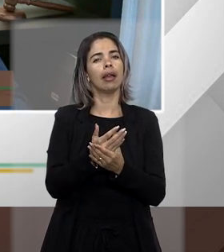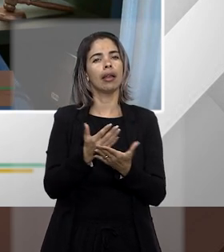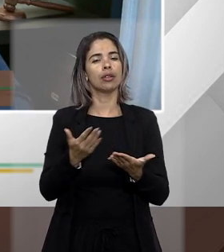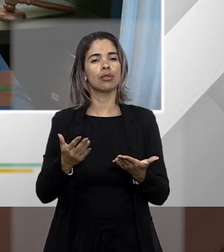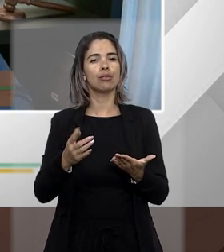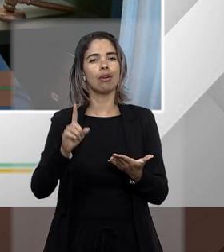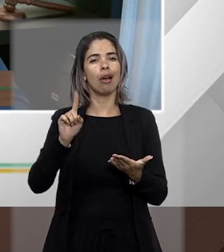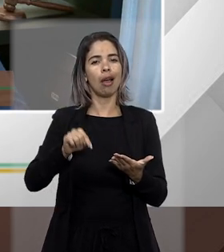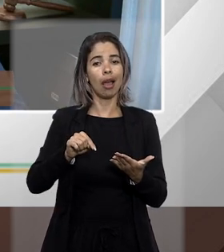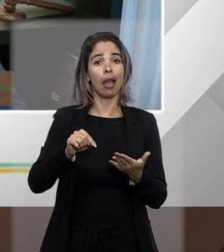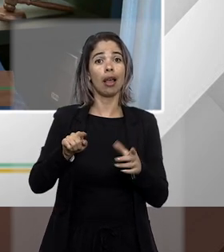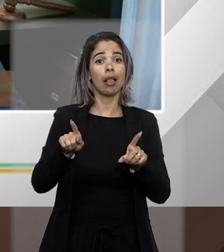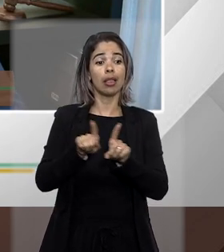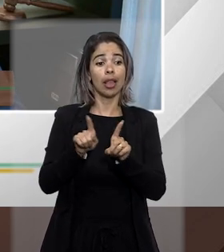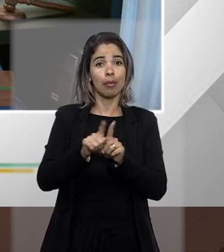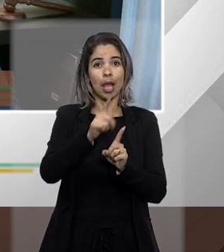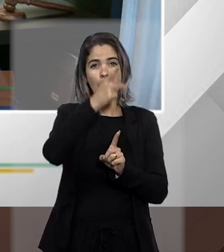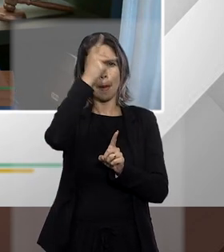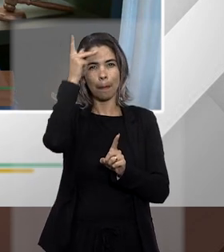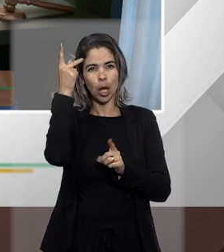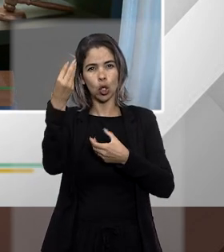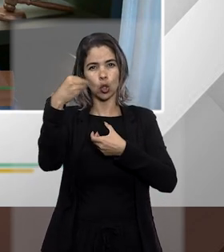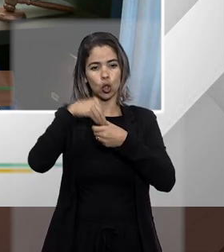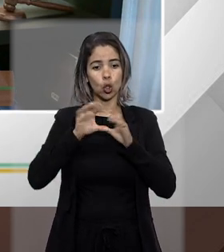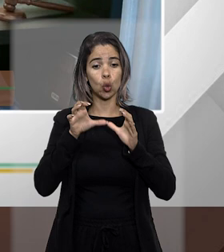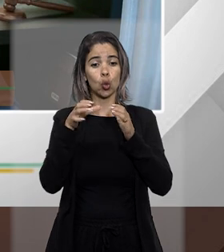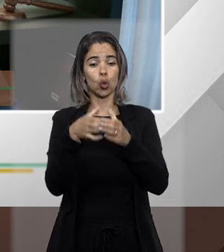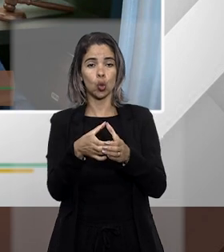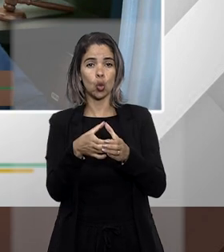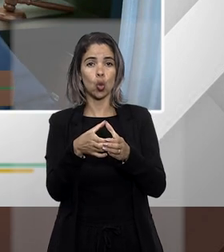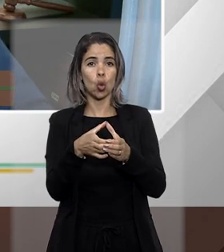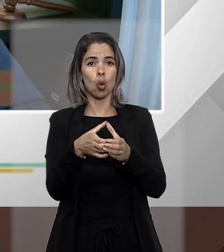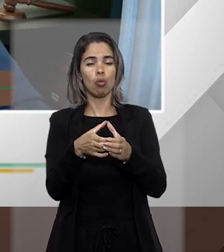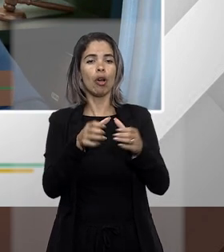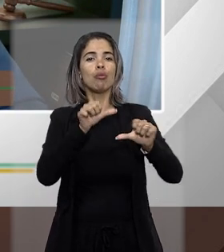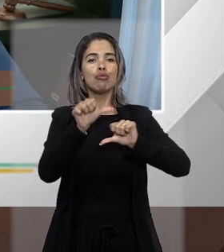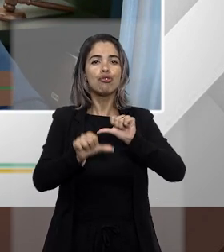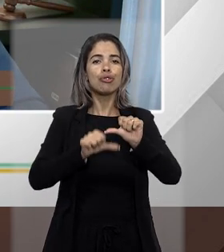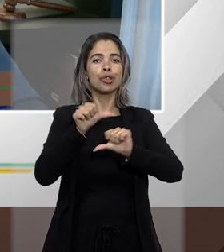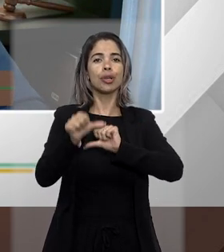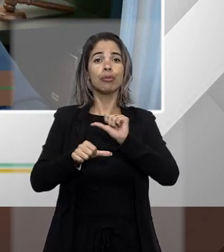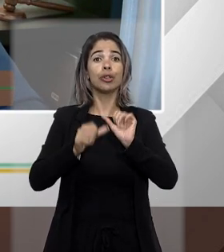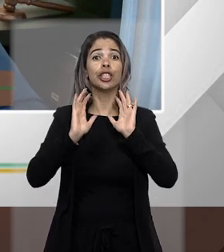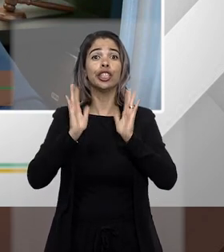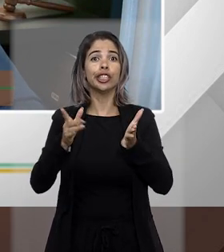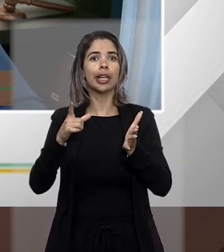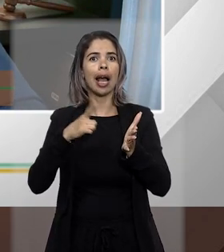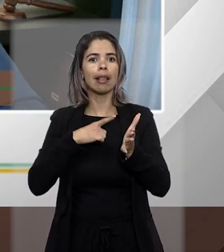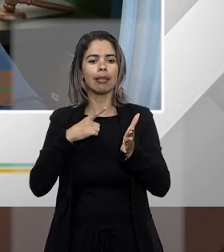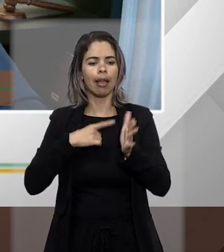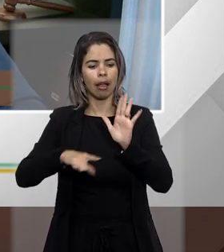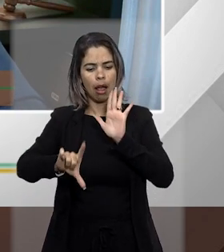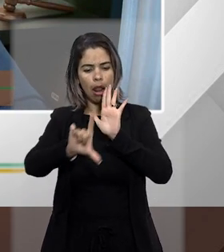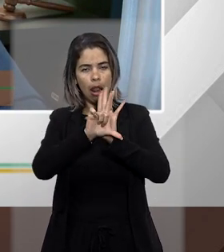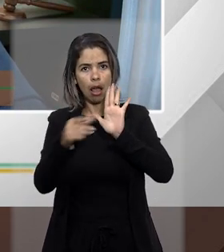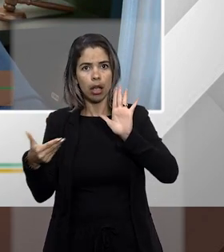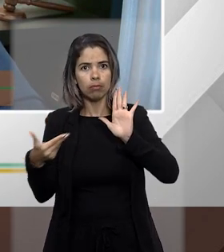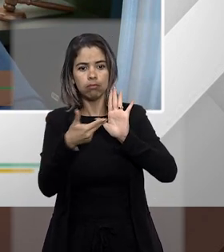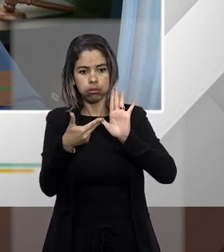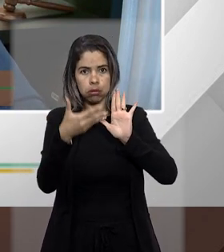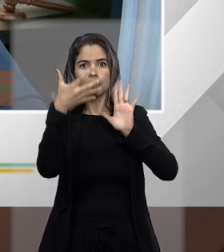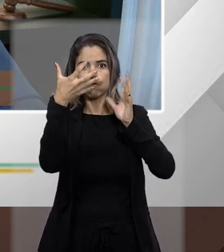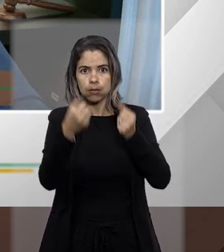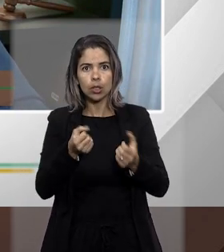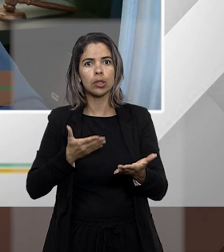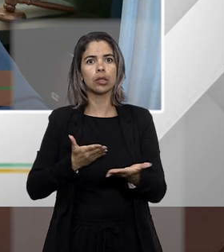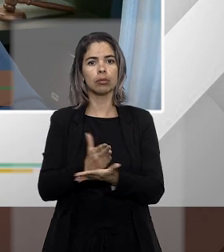de forma que ele já tem por lei legitimidade para representá-los e